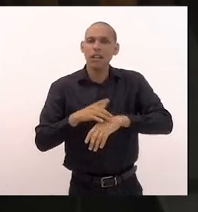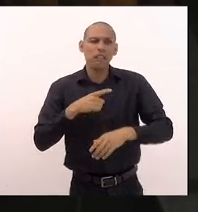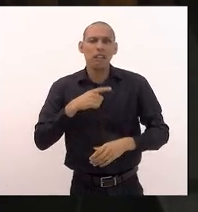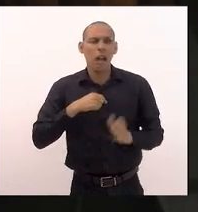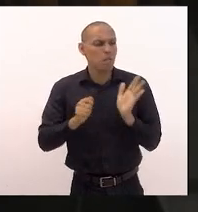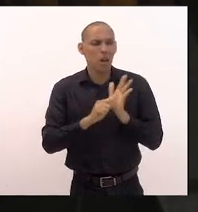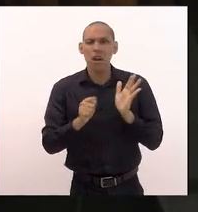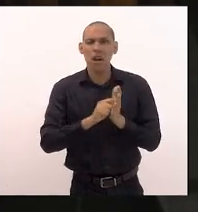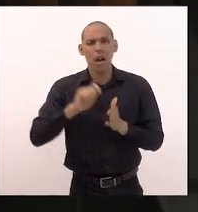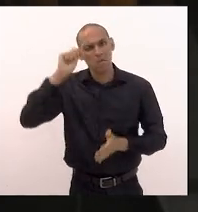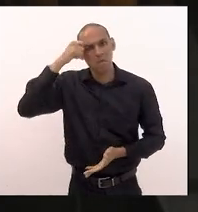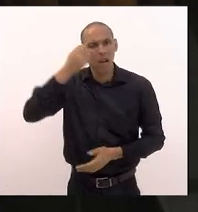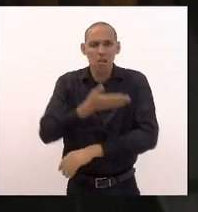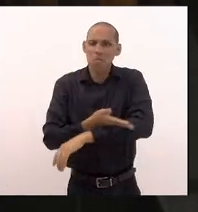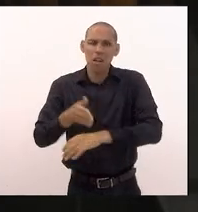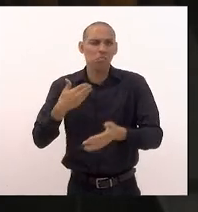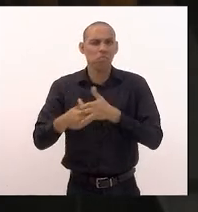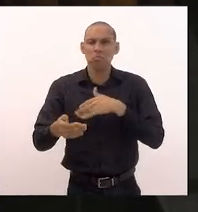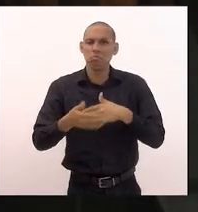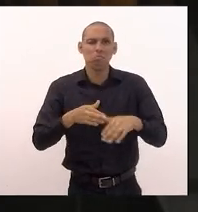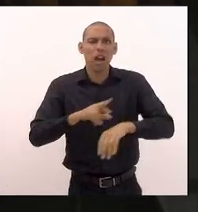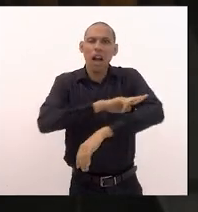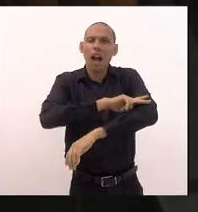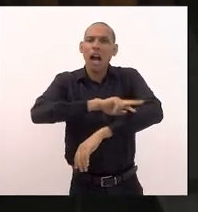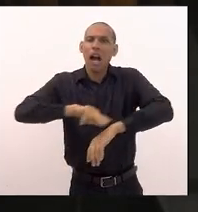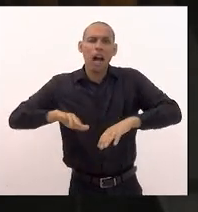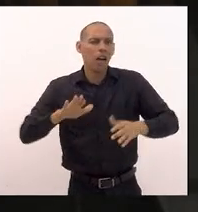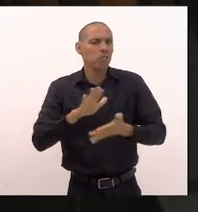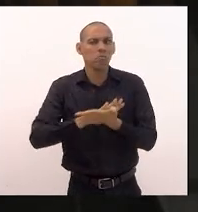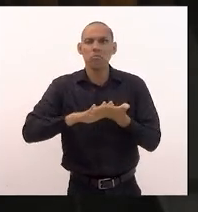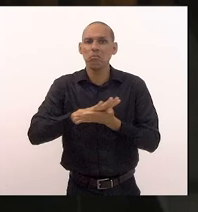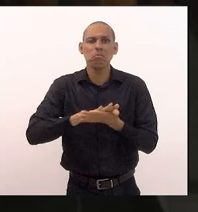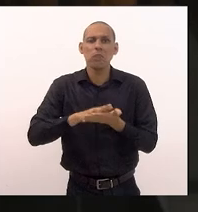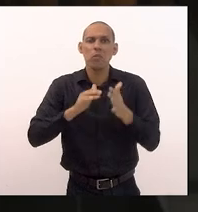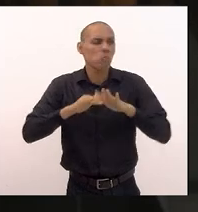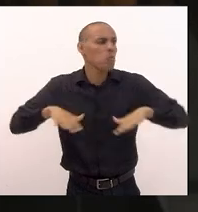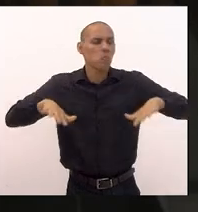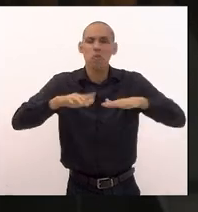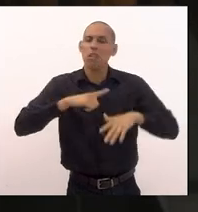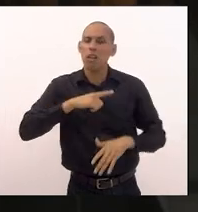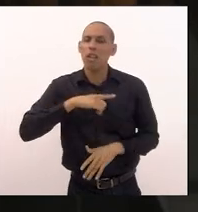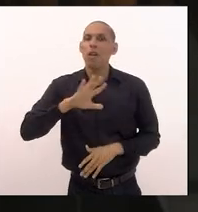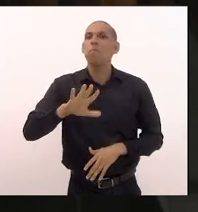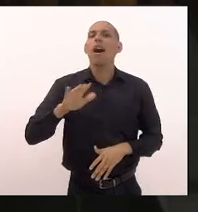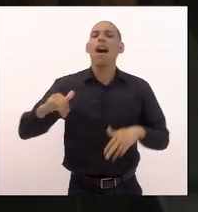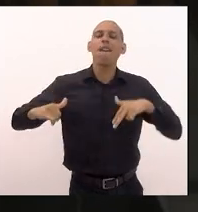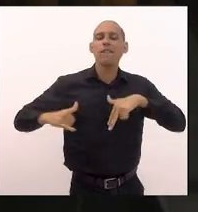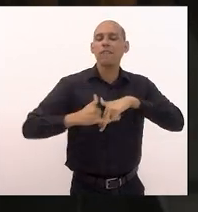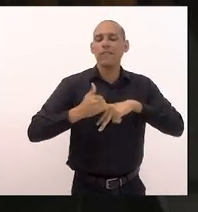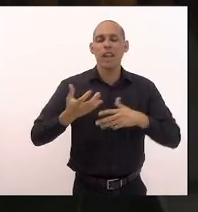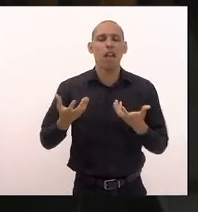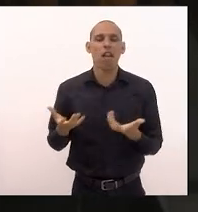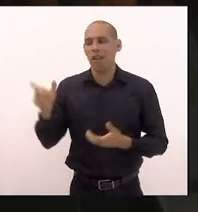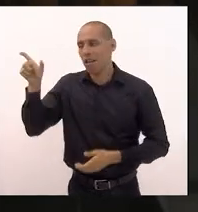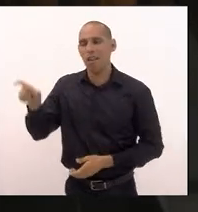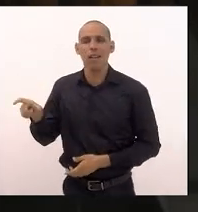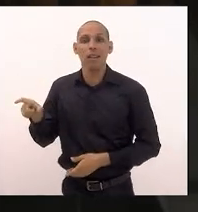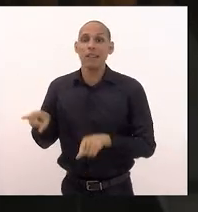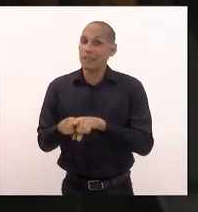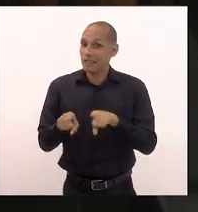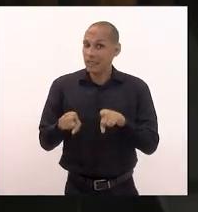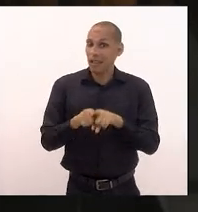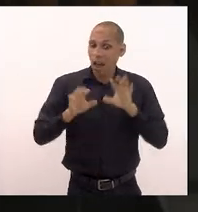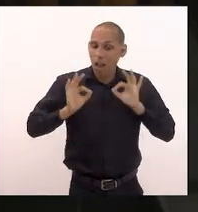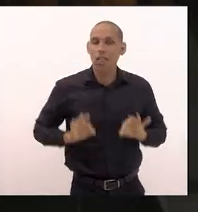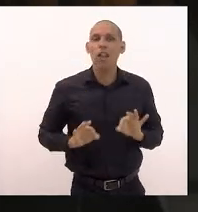branco de todas as cores de todas as raças então mais uma vez então tentativa de vitimismo que foi inclusive ratificada